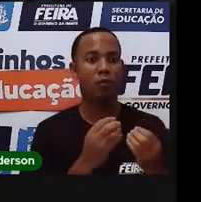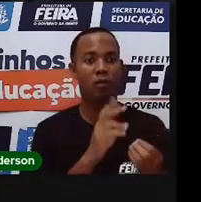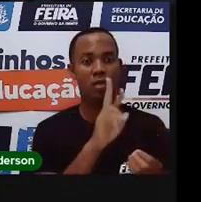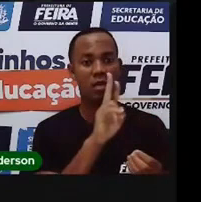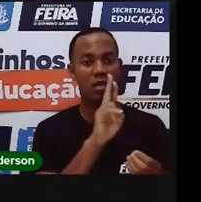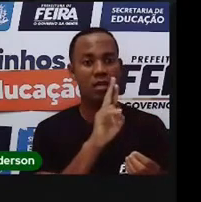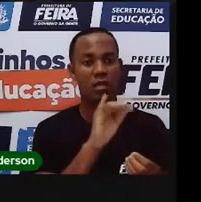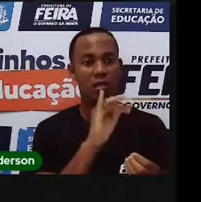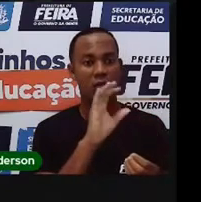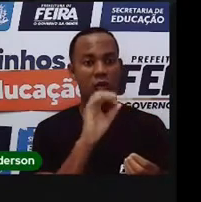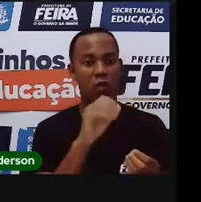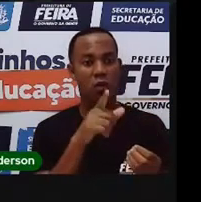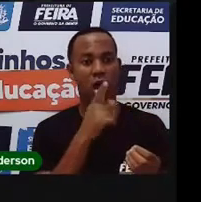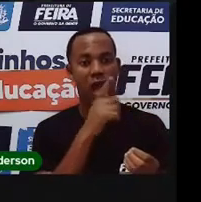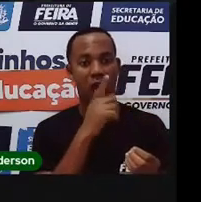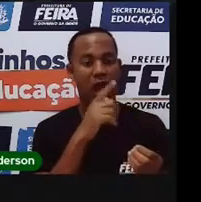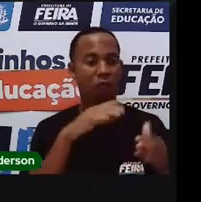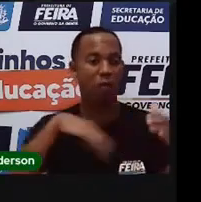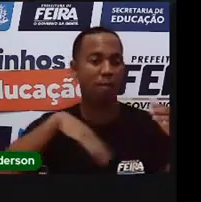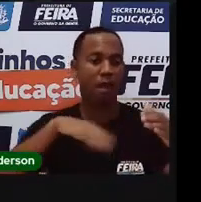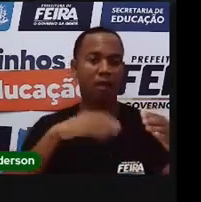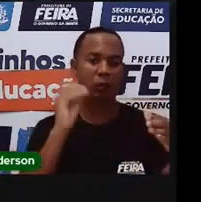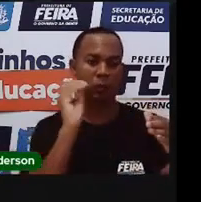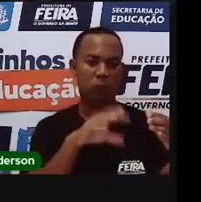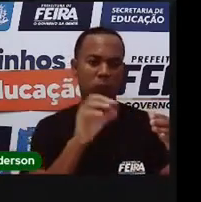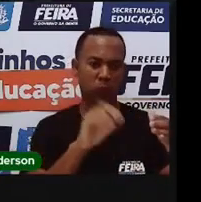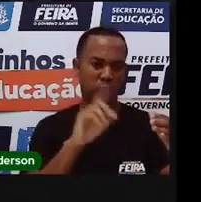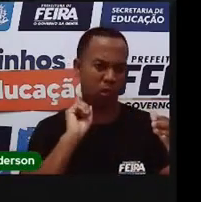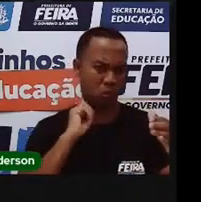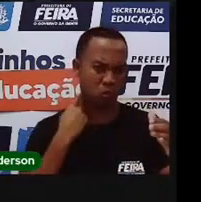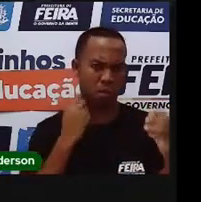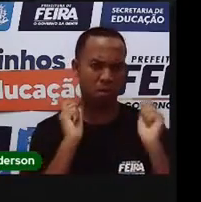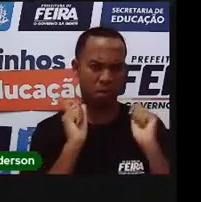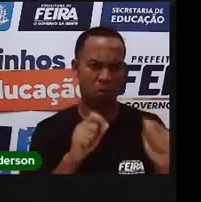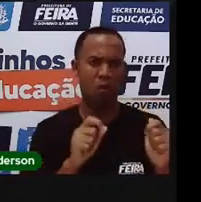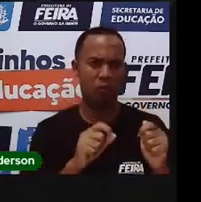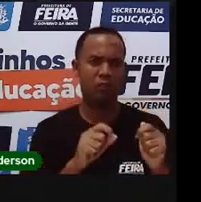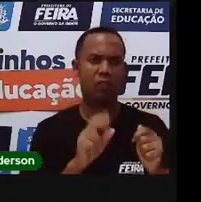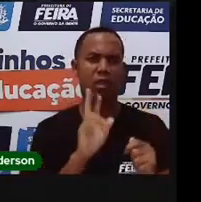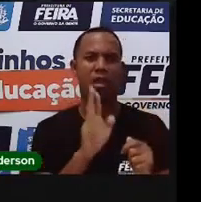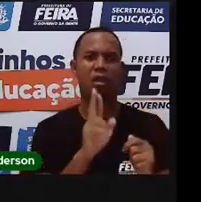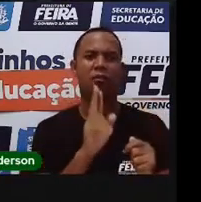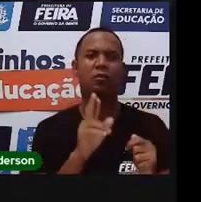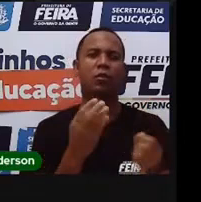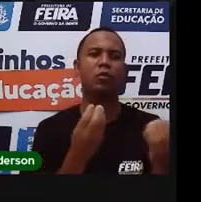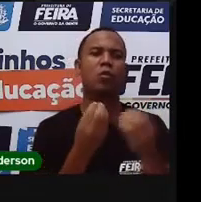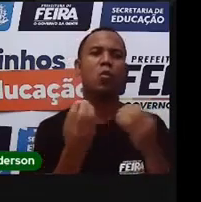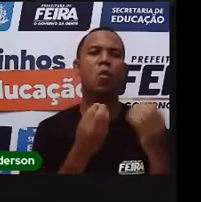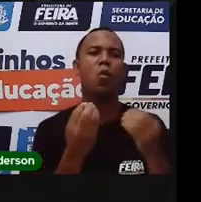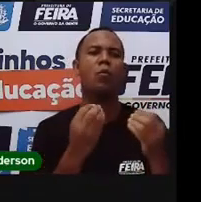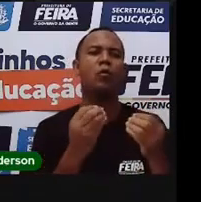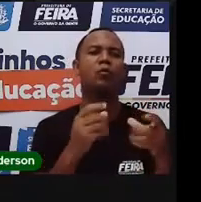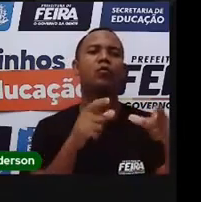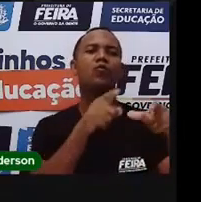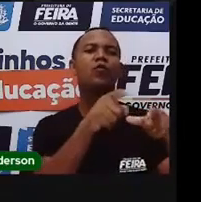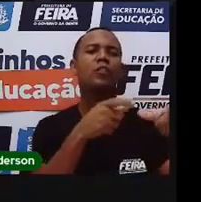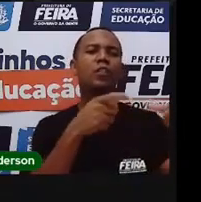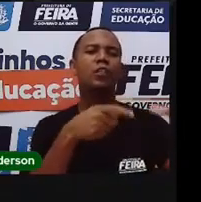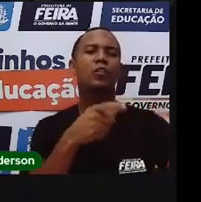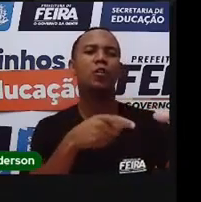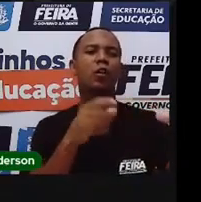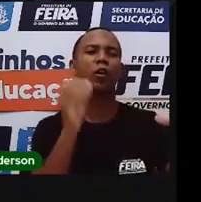Será que é no mar? Onde é o lugar do lixo? Respondam aqui embaixo pra pró. Tô curiosa pra saber onde é que vocês colocam lixo.